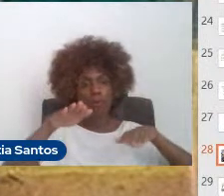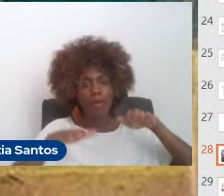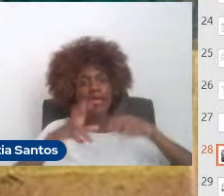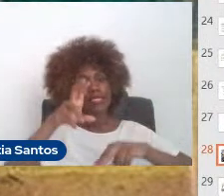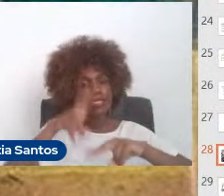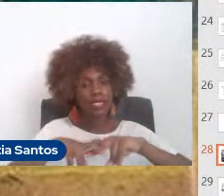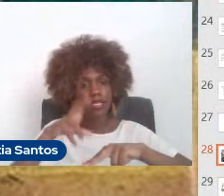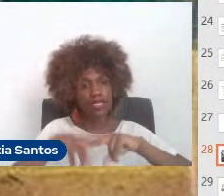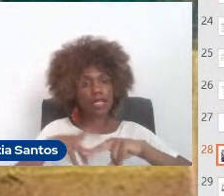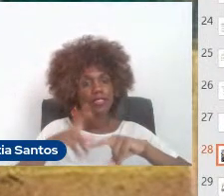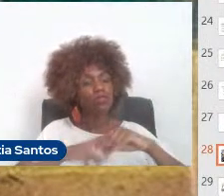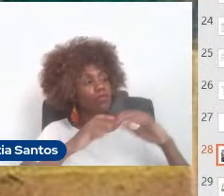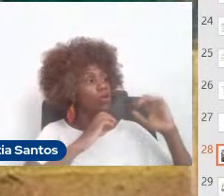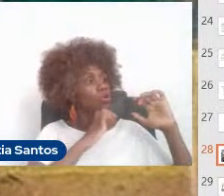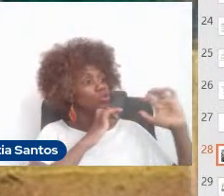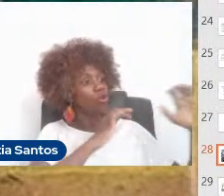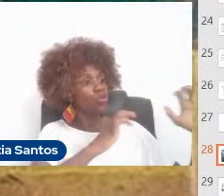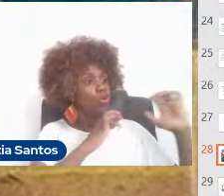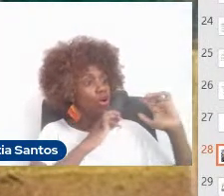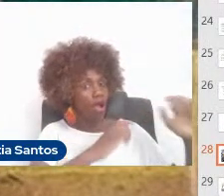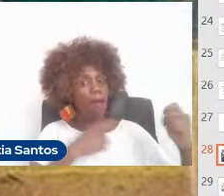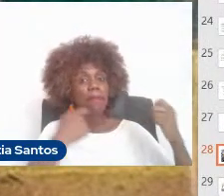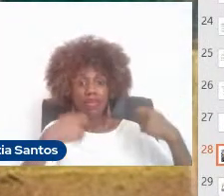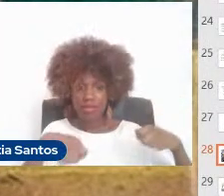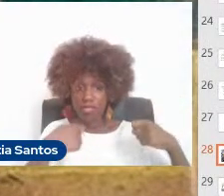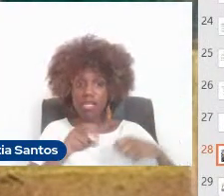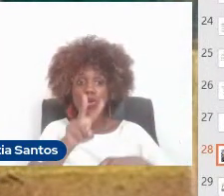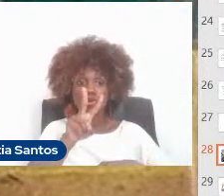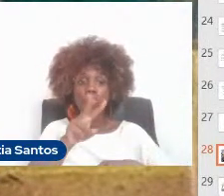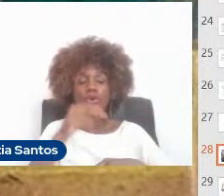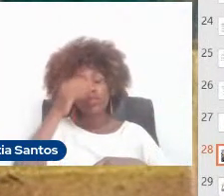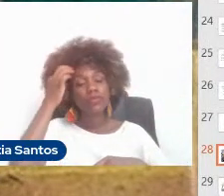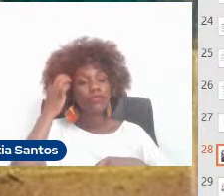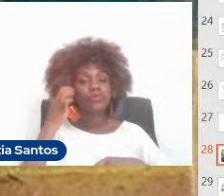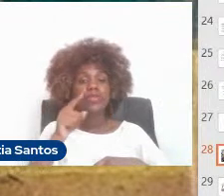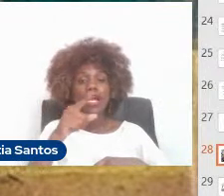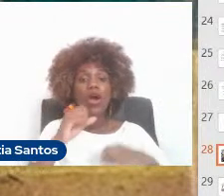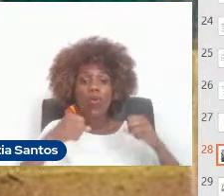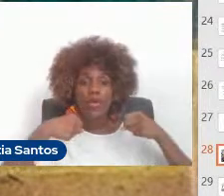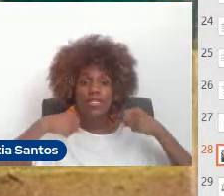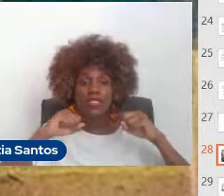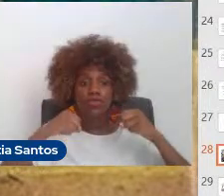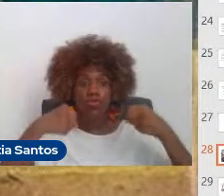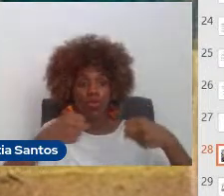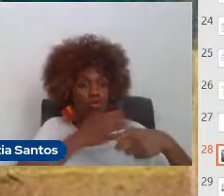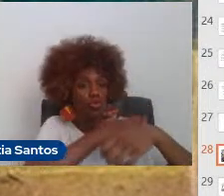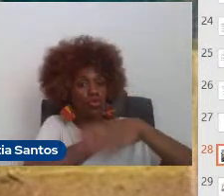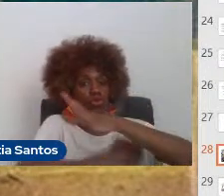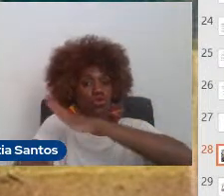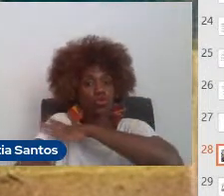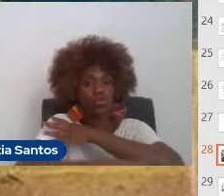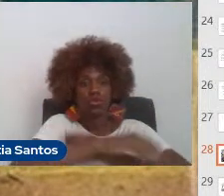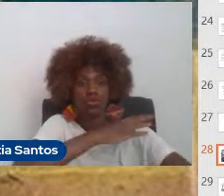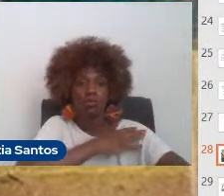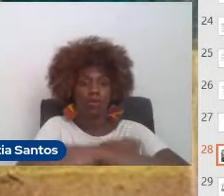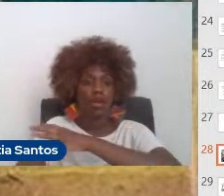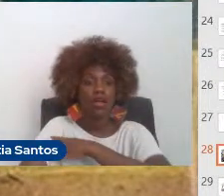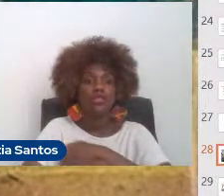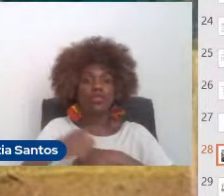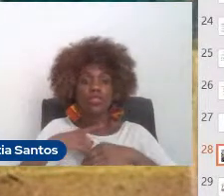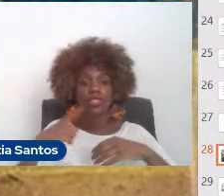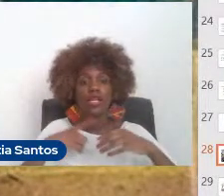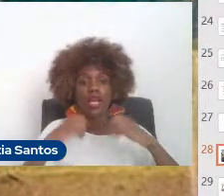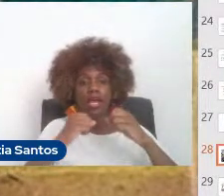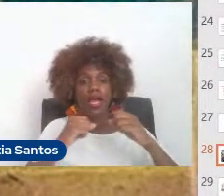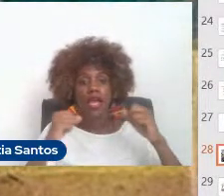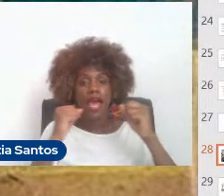estou na postura do tocar e que o esforço que eu tenho que ter nos braços, aqui no caso, existe um elástico no braço direito.